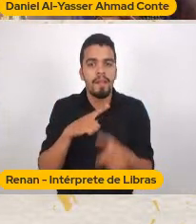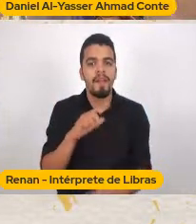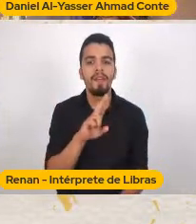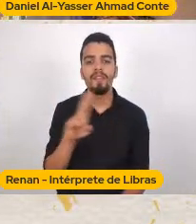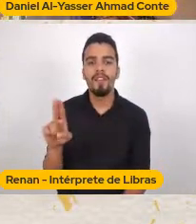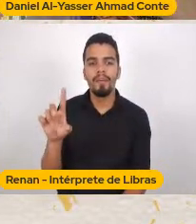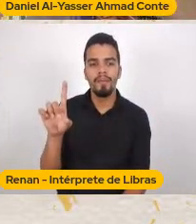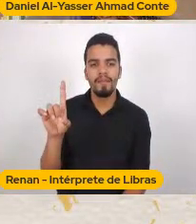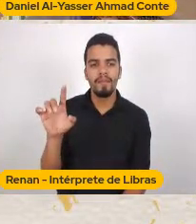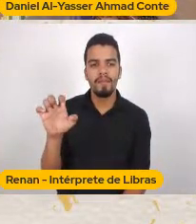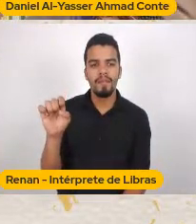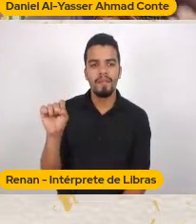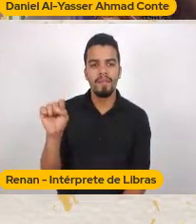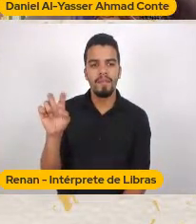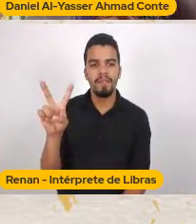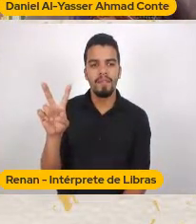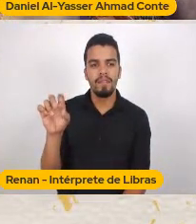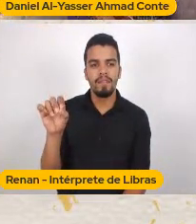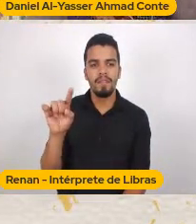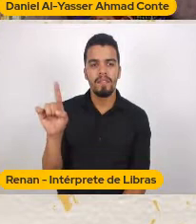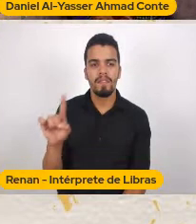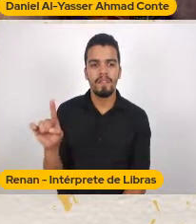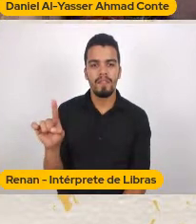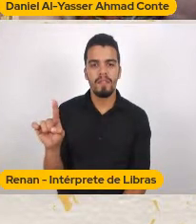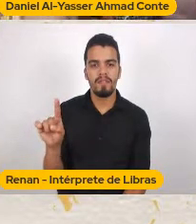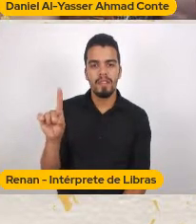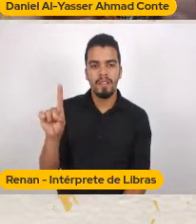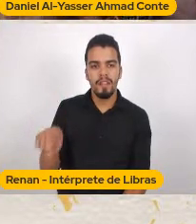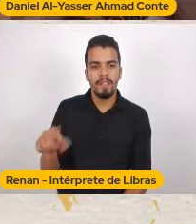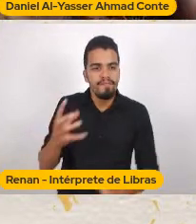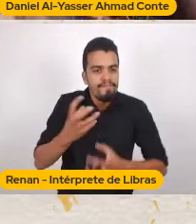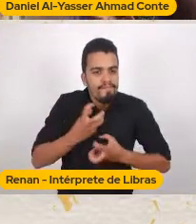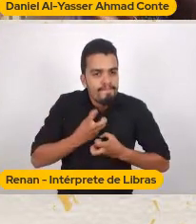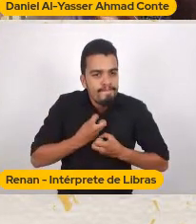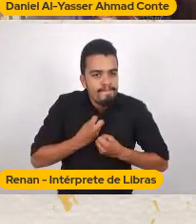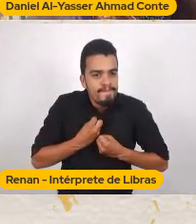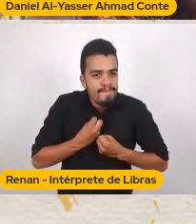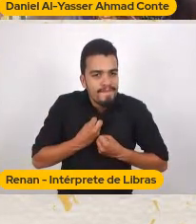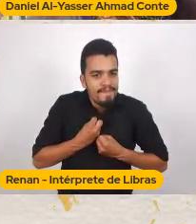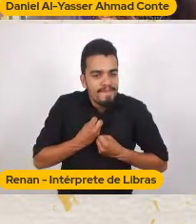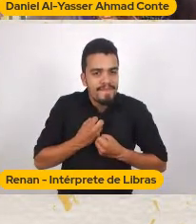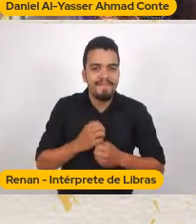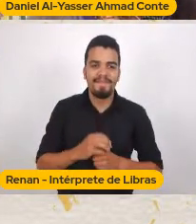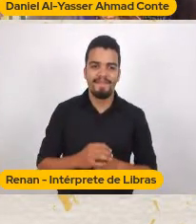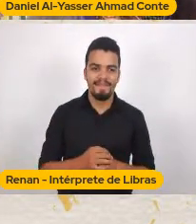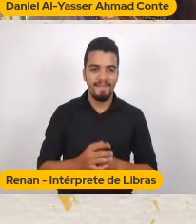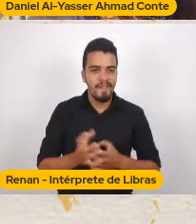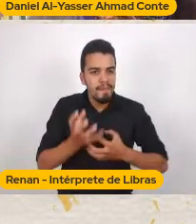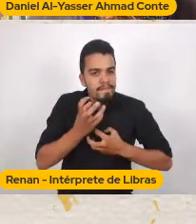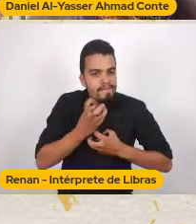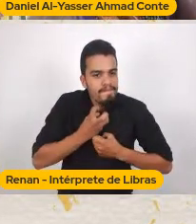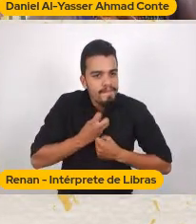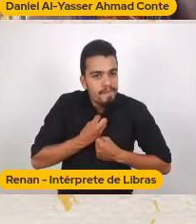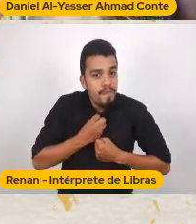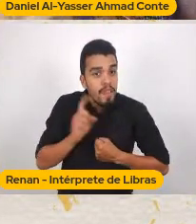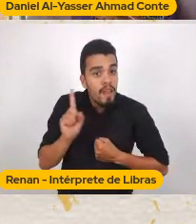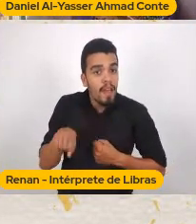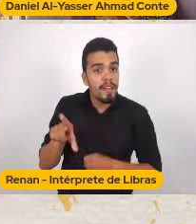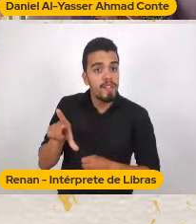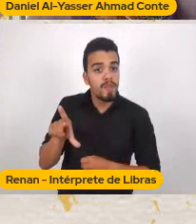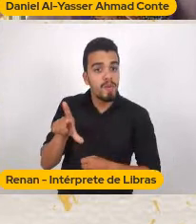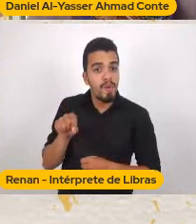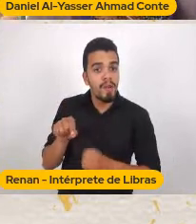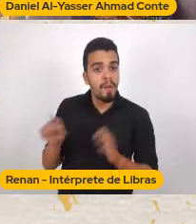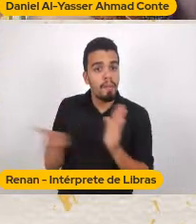entre O silenciamento O silêncio E o calamento O silêncio Ainda é uma opção O silêncio É uma opção De linguagem Mas o